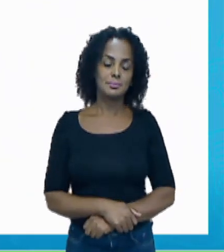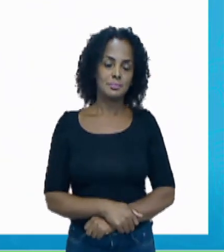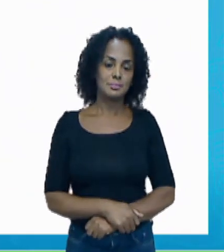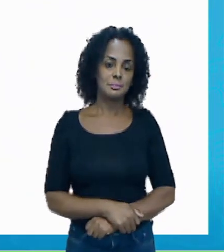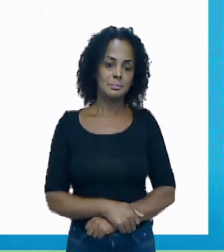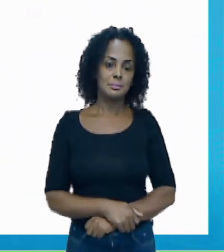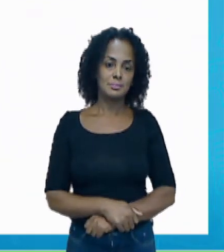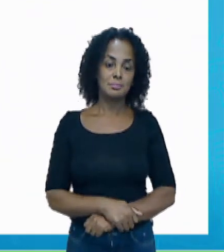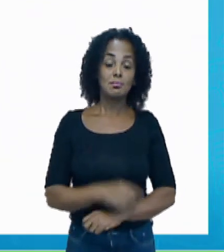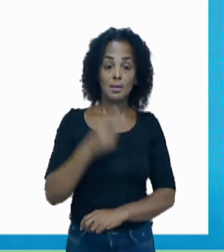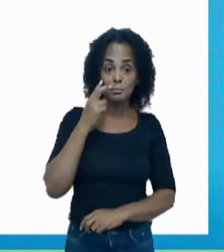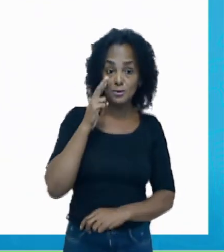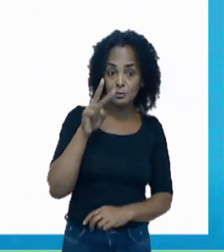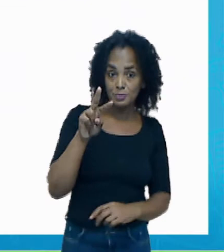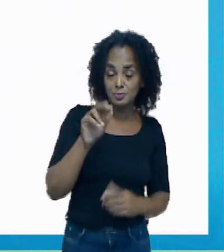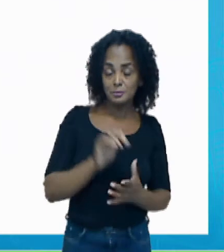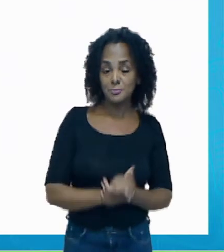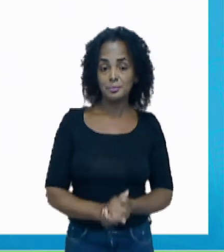Vamos lá?